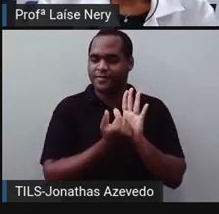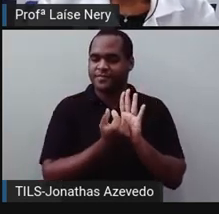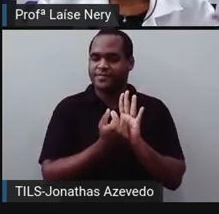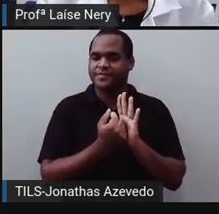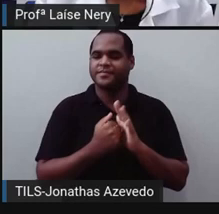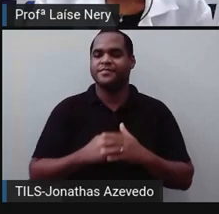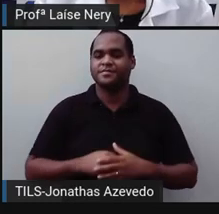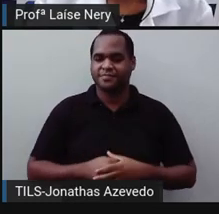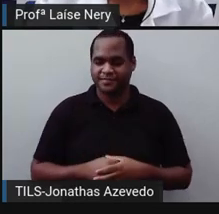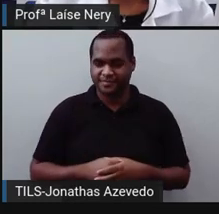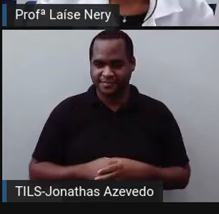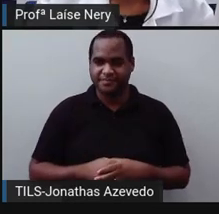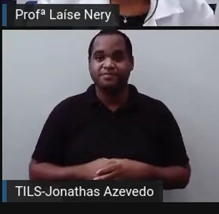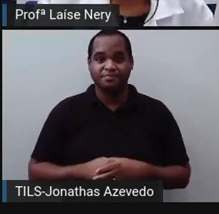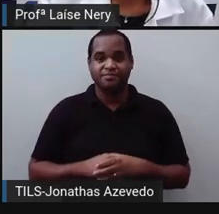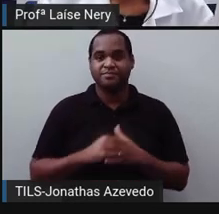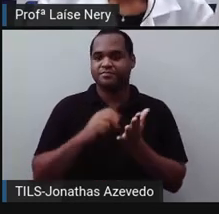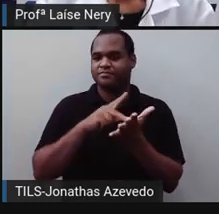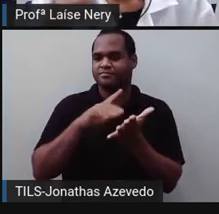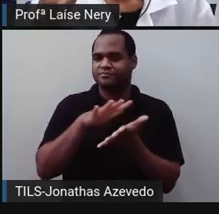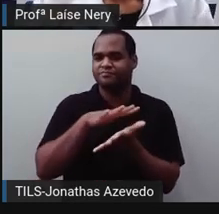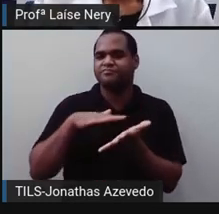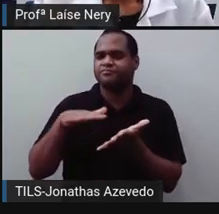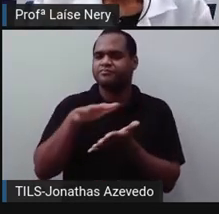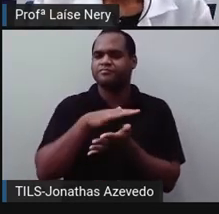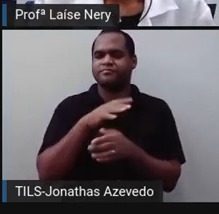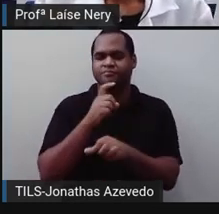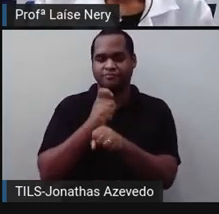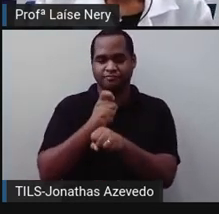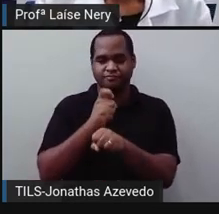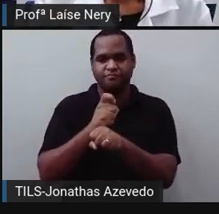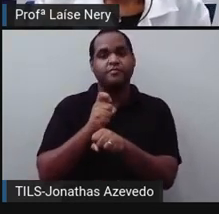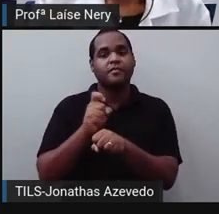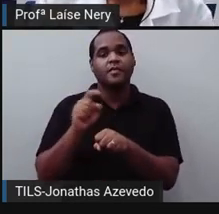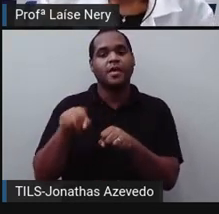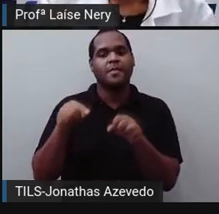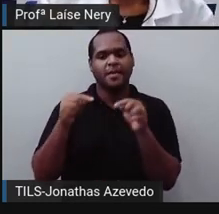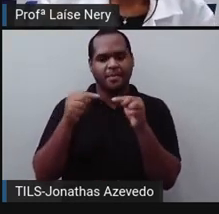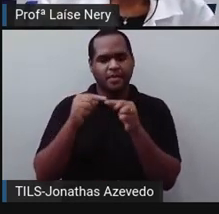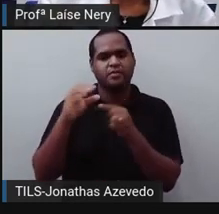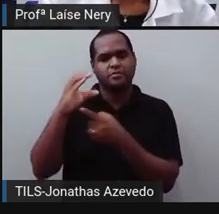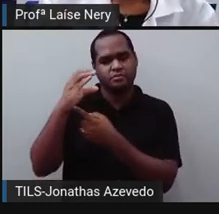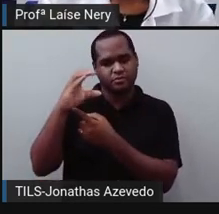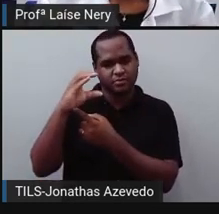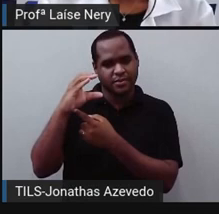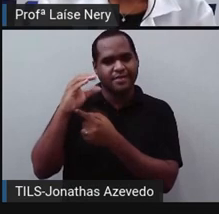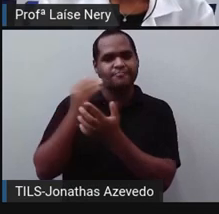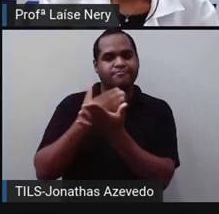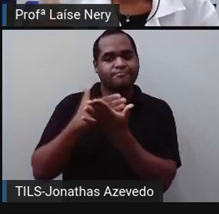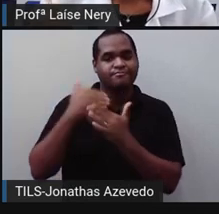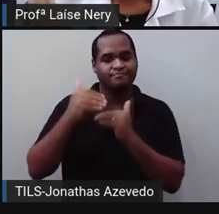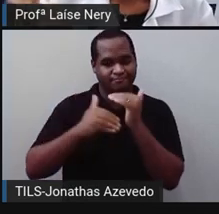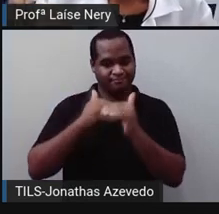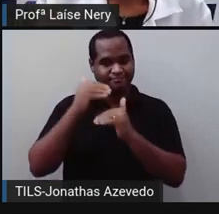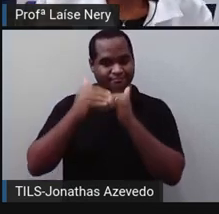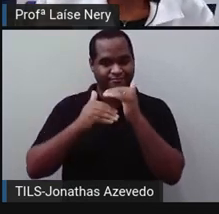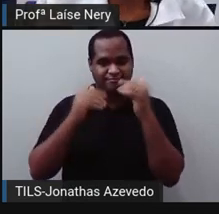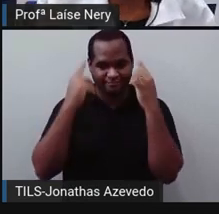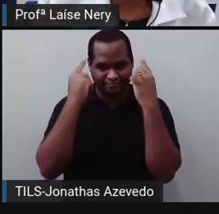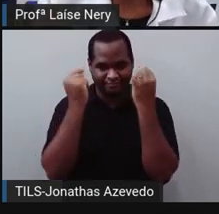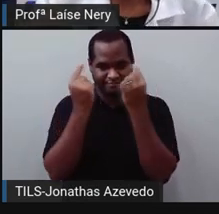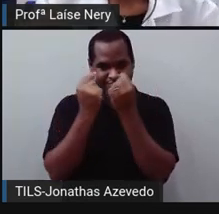desses sólidos geométricos. E essa ciência também foi desenvolvida pelos